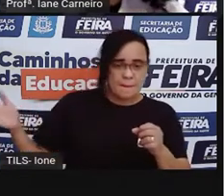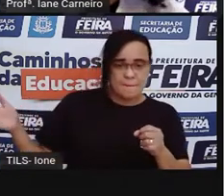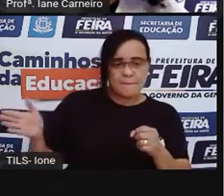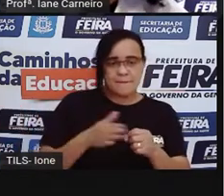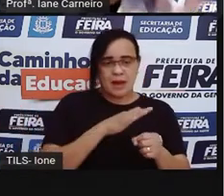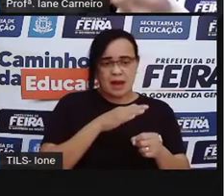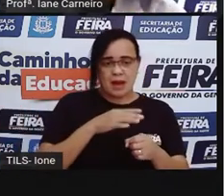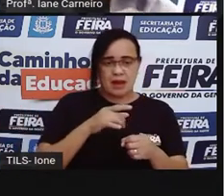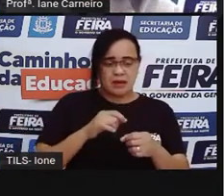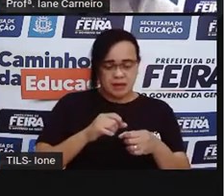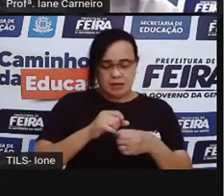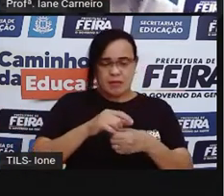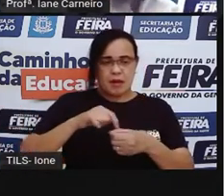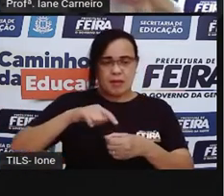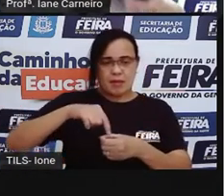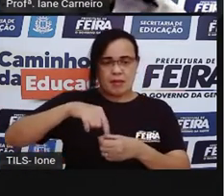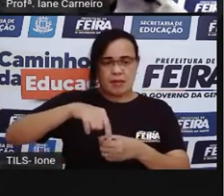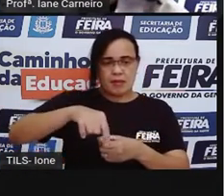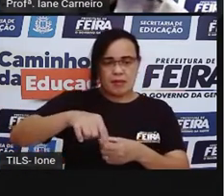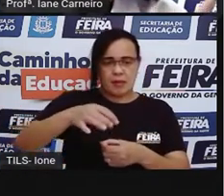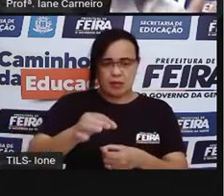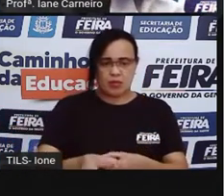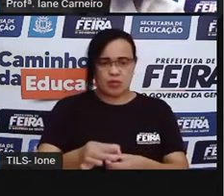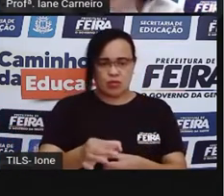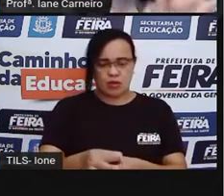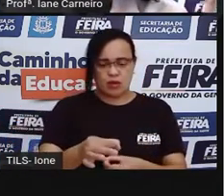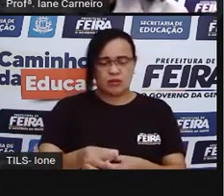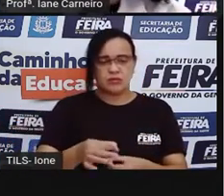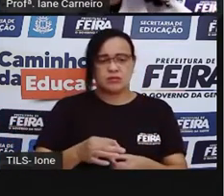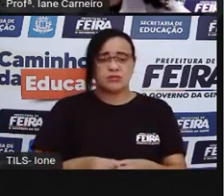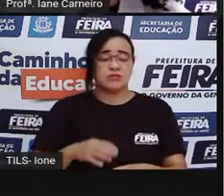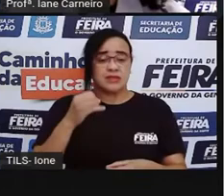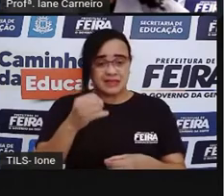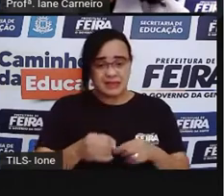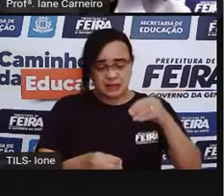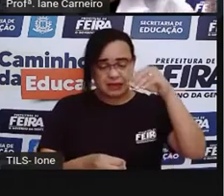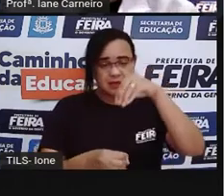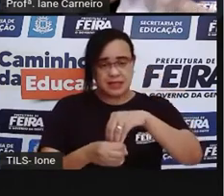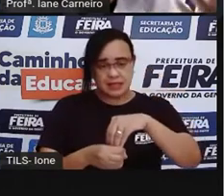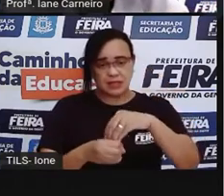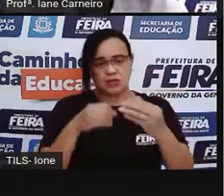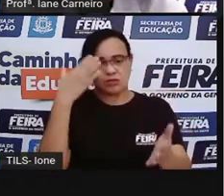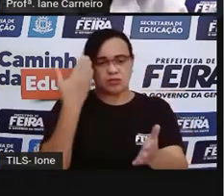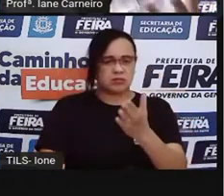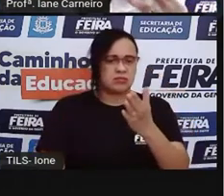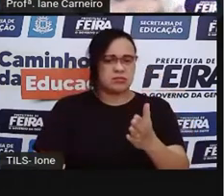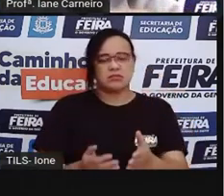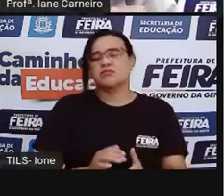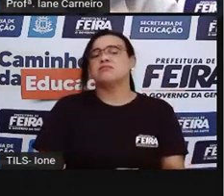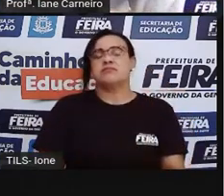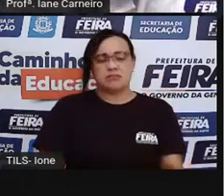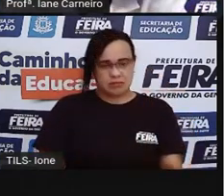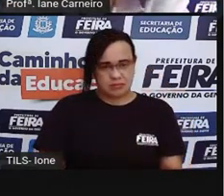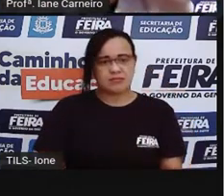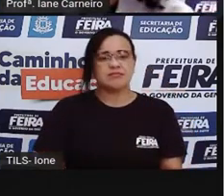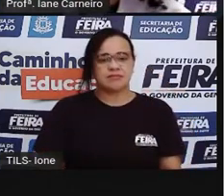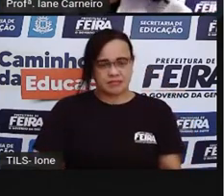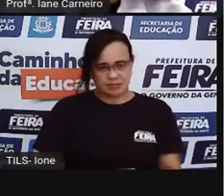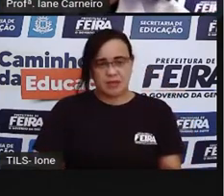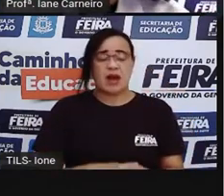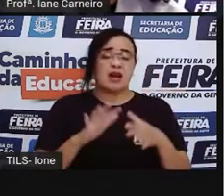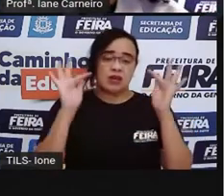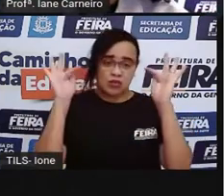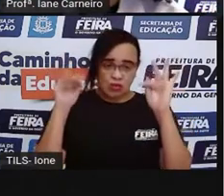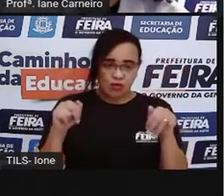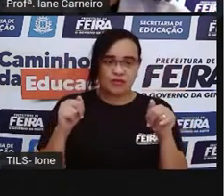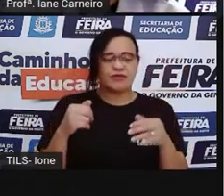caísse no buraco. Se aquela bolinha caísse no buraco, aí a gente perdia aquela bolinha de gude. Só voltava a ser nossa no final